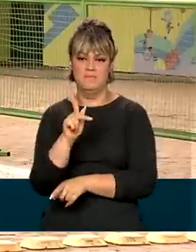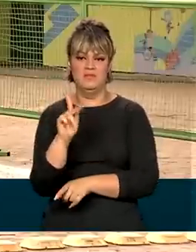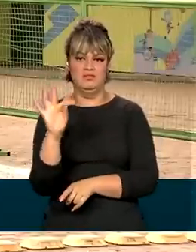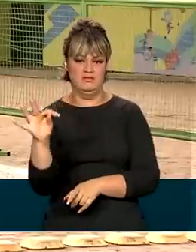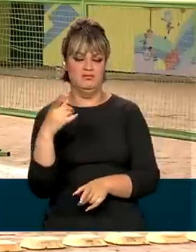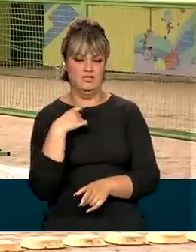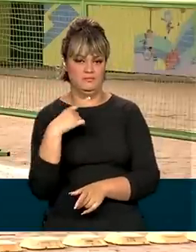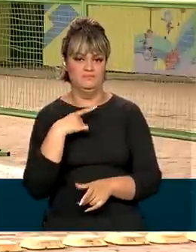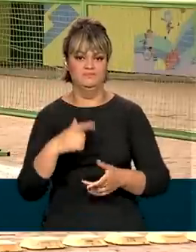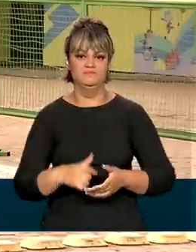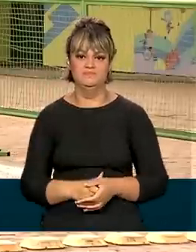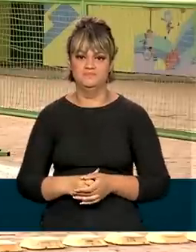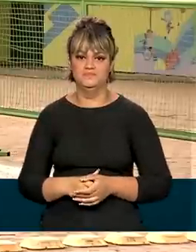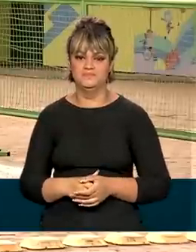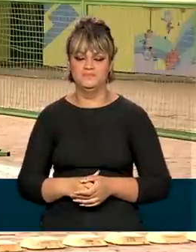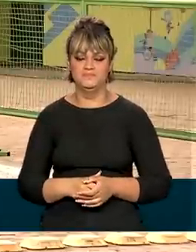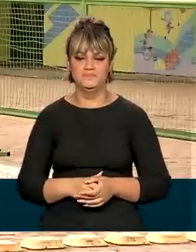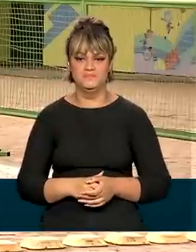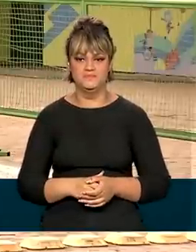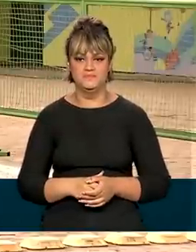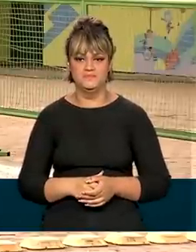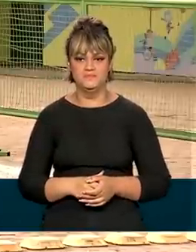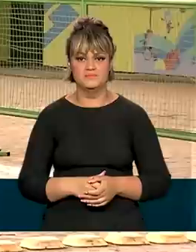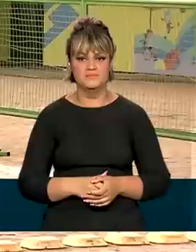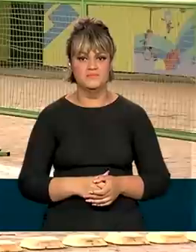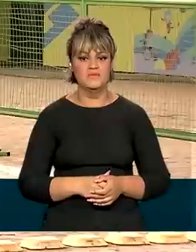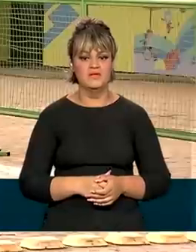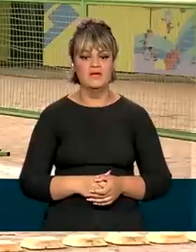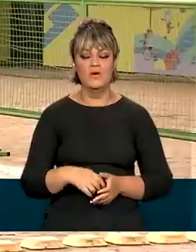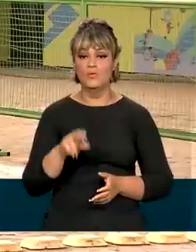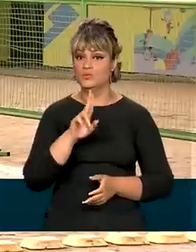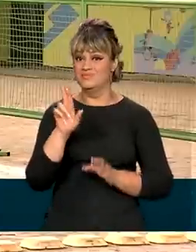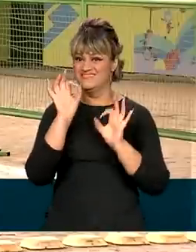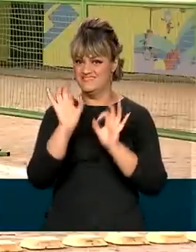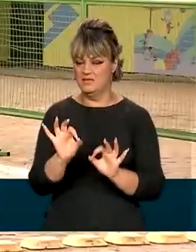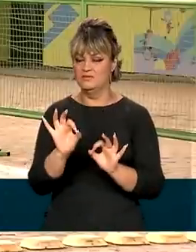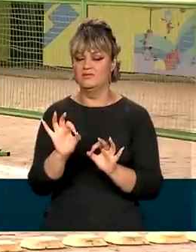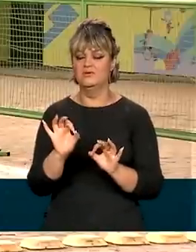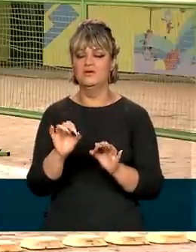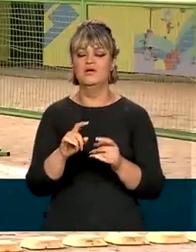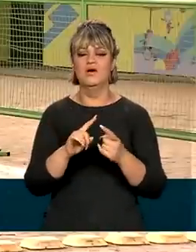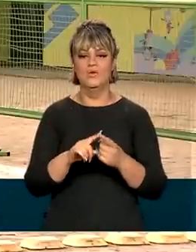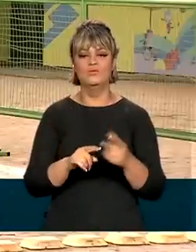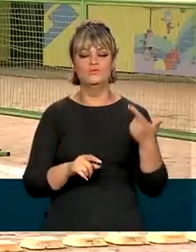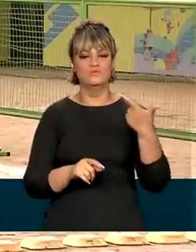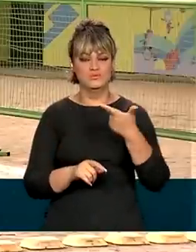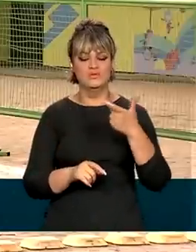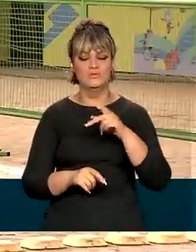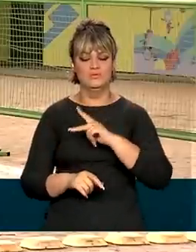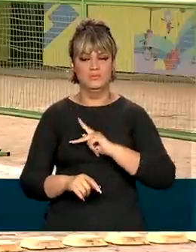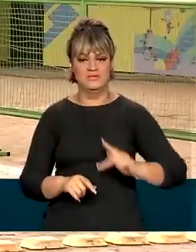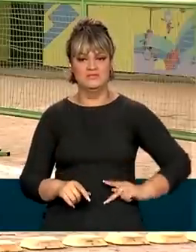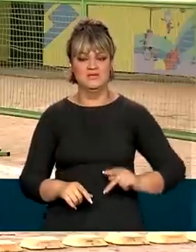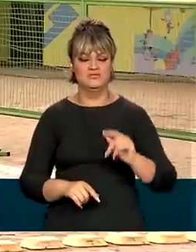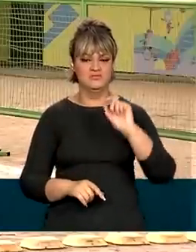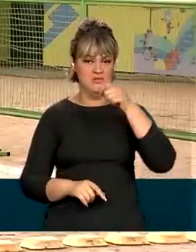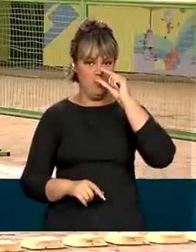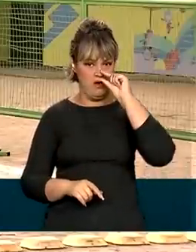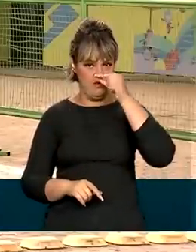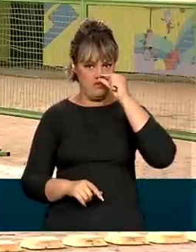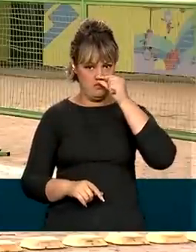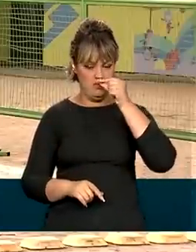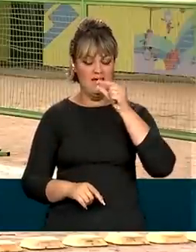a candidatura do presidente eleito Luiz Inácio Lula da Silva. O nome certo para essa equipe é o do vice-presidente eleito Geraldo Alckmin.